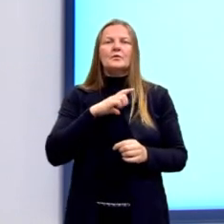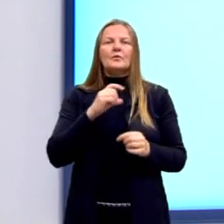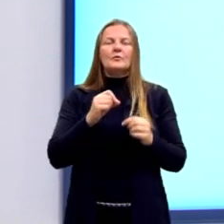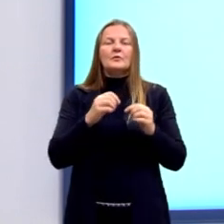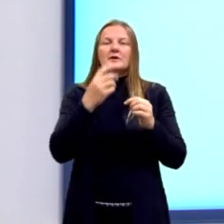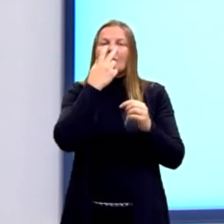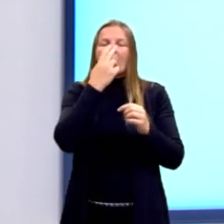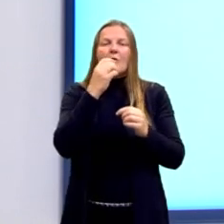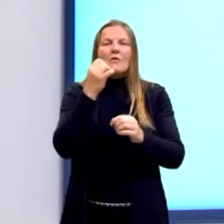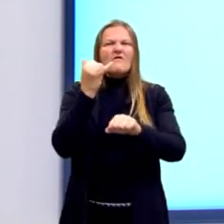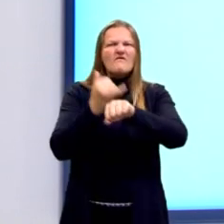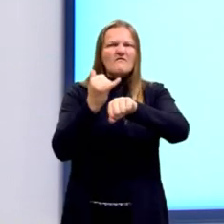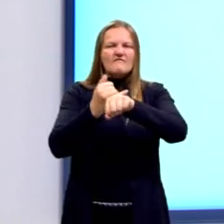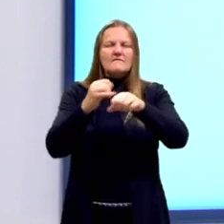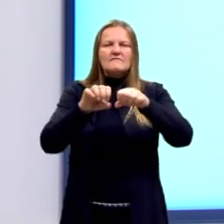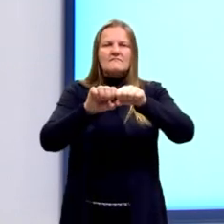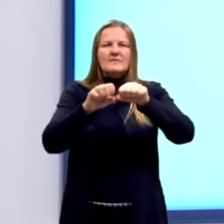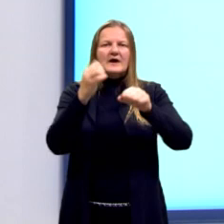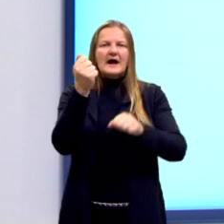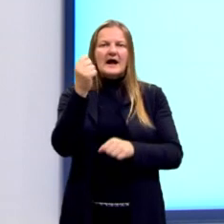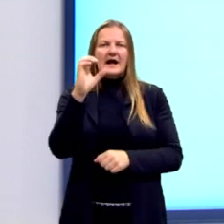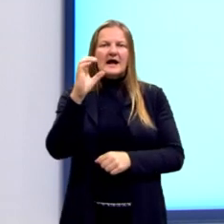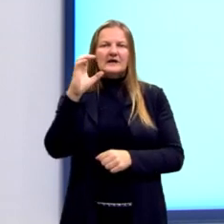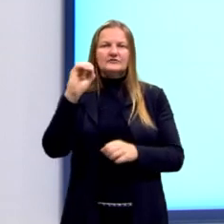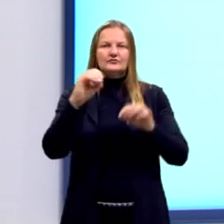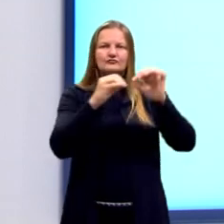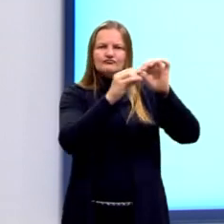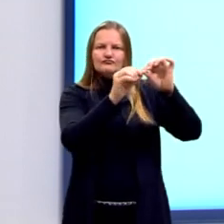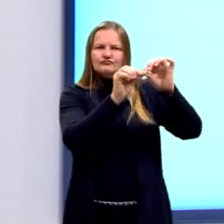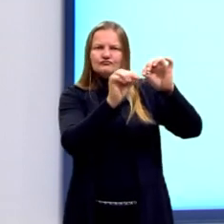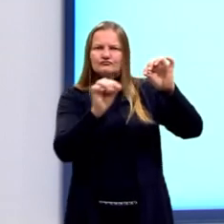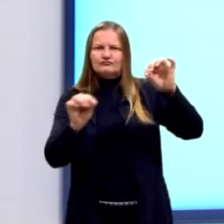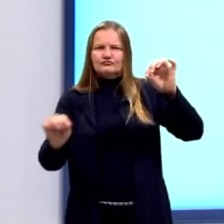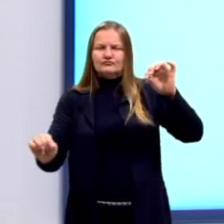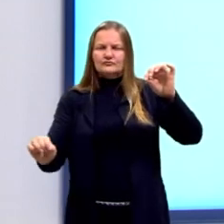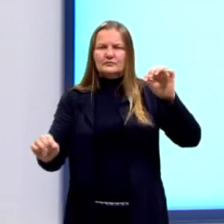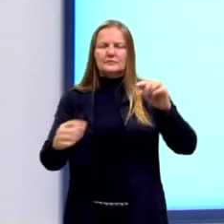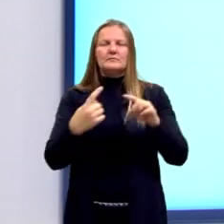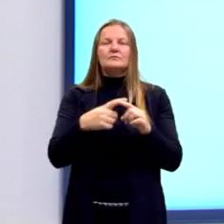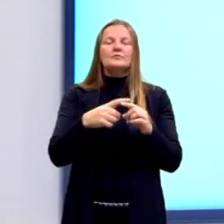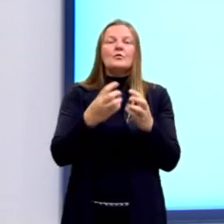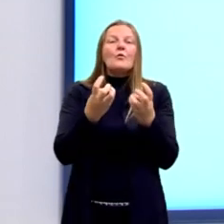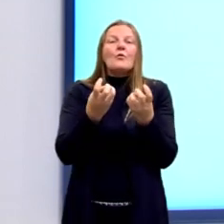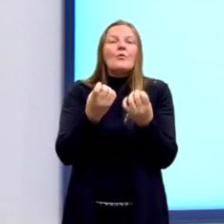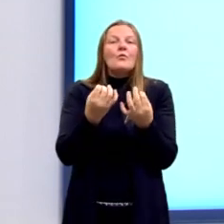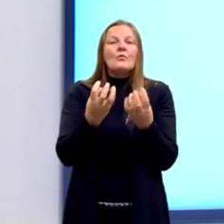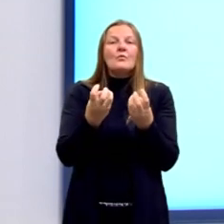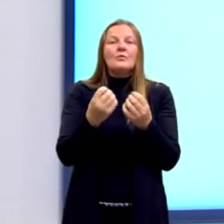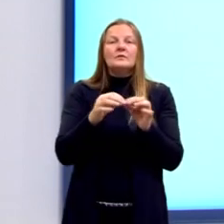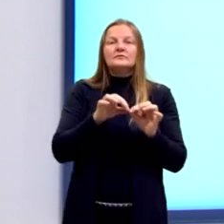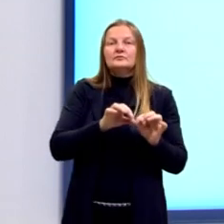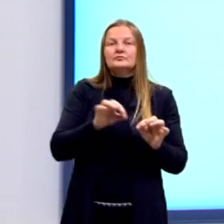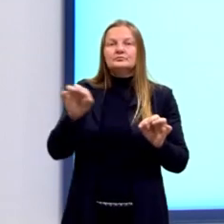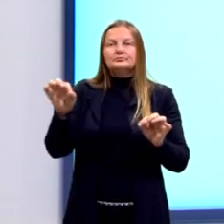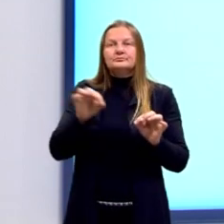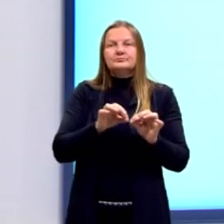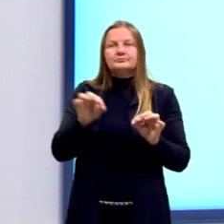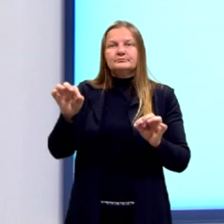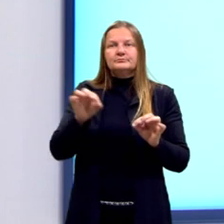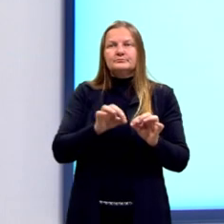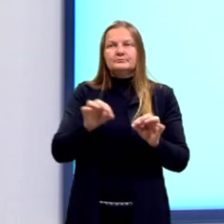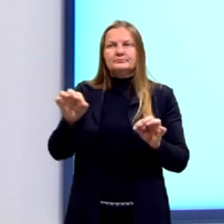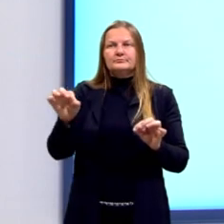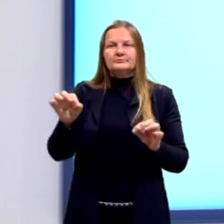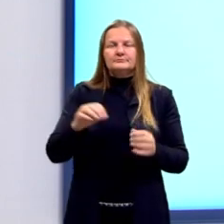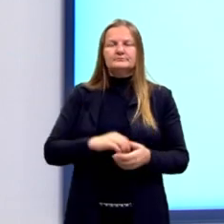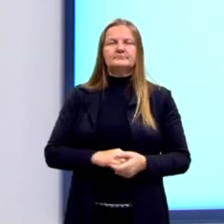aço que serão instalados. Qual deve ser o valor do comprimento da haste EF, daquela terceira haste